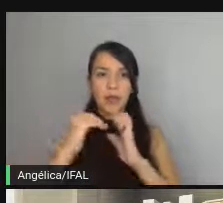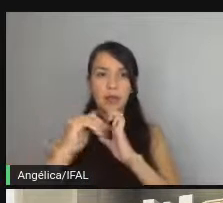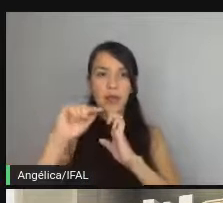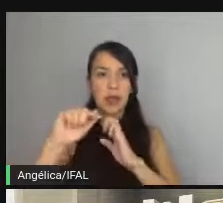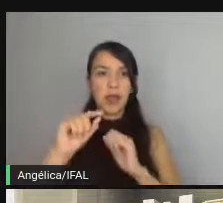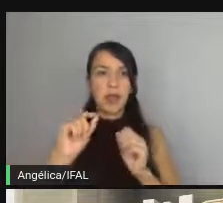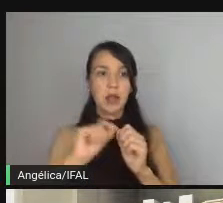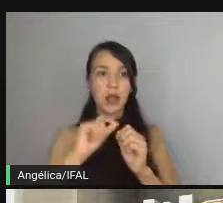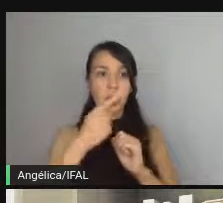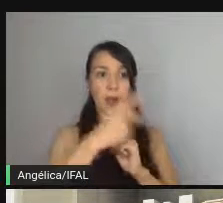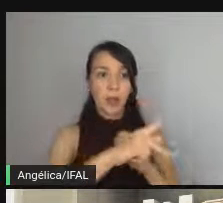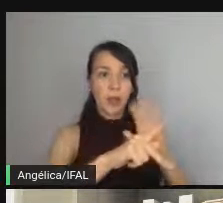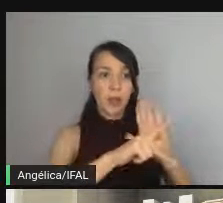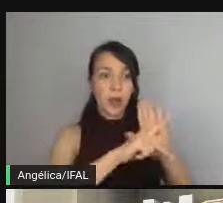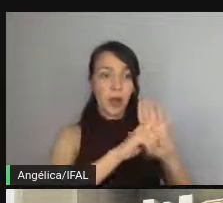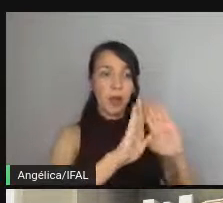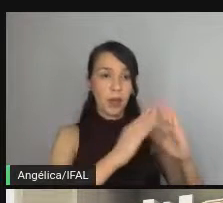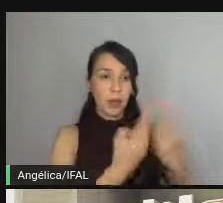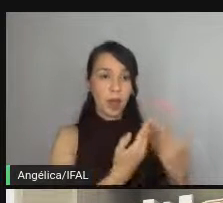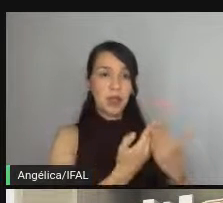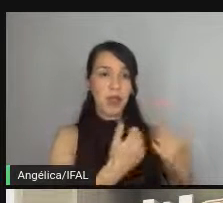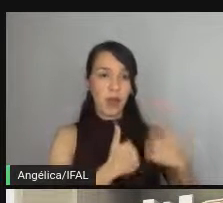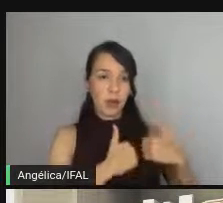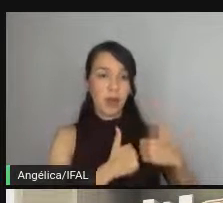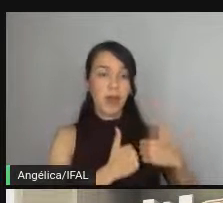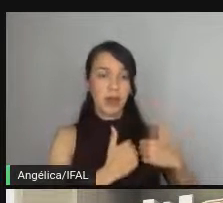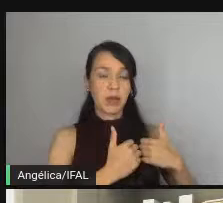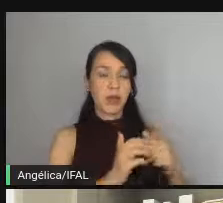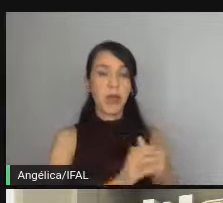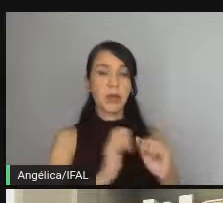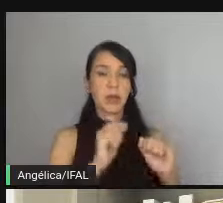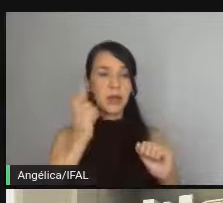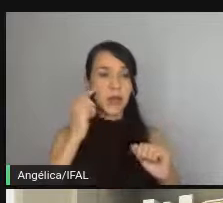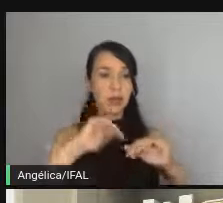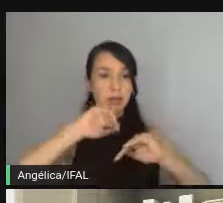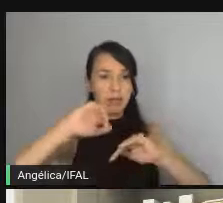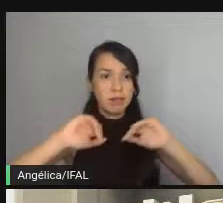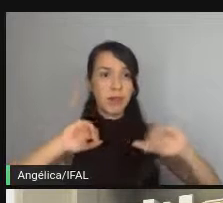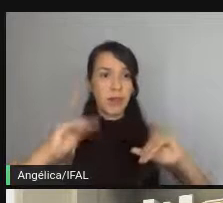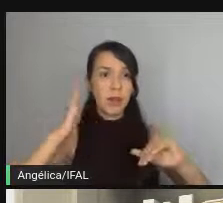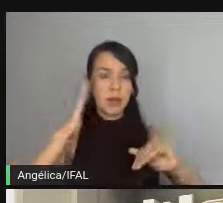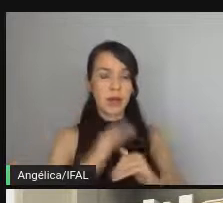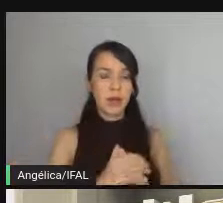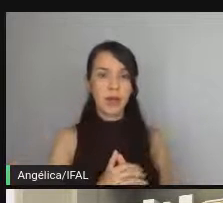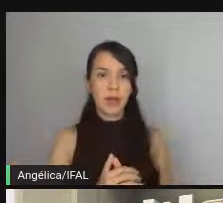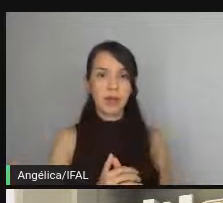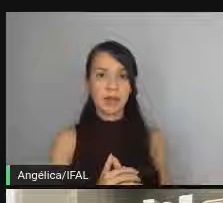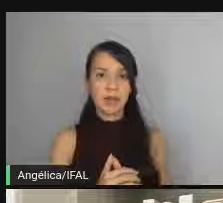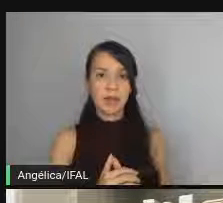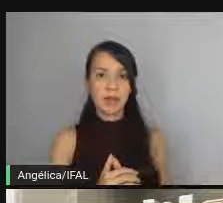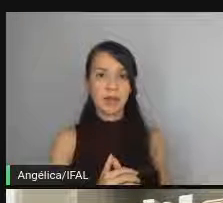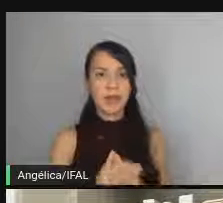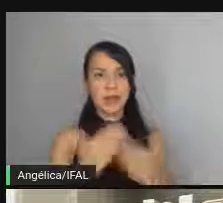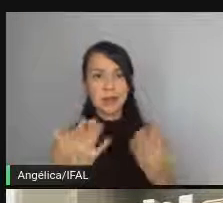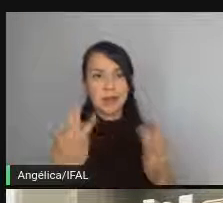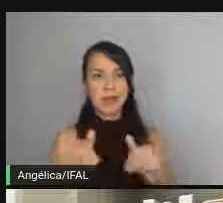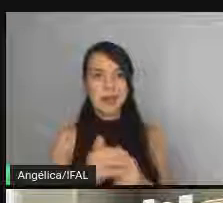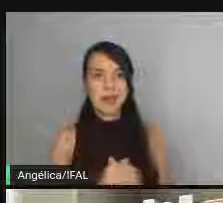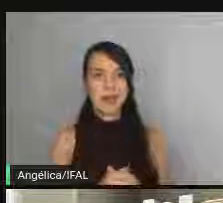coloca o e-mail institucional para eu poder conseguir fazer a separação tá então é isso